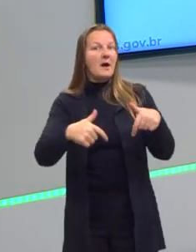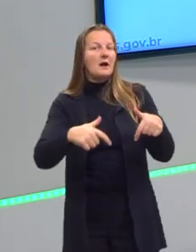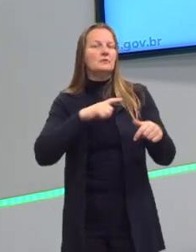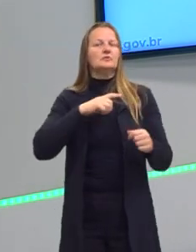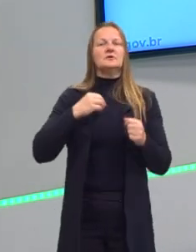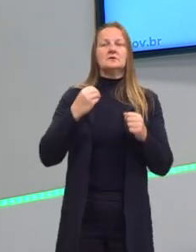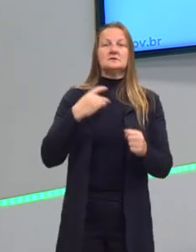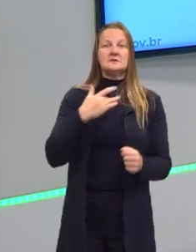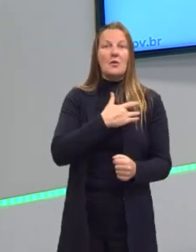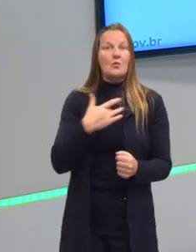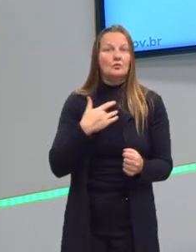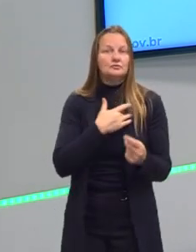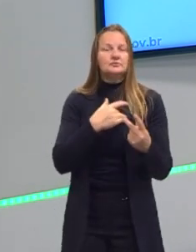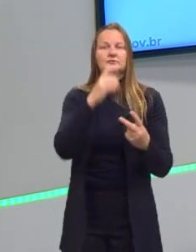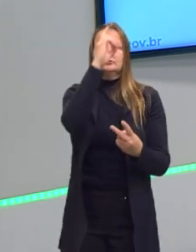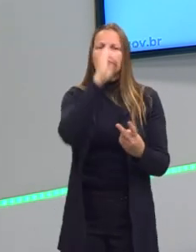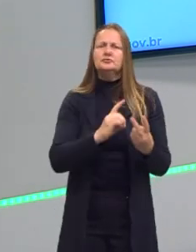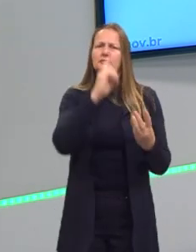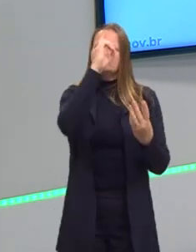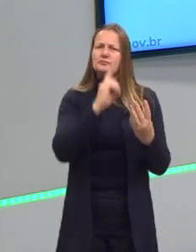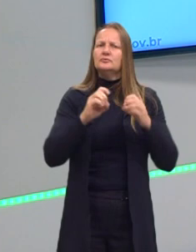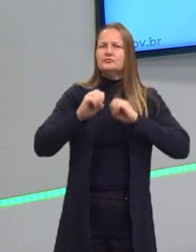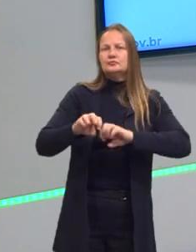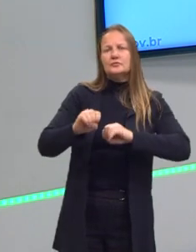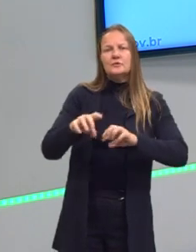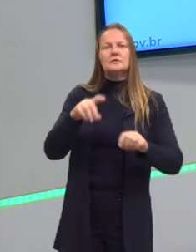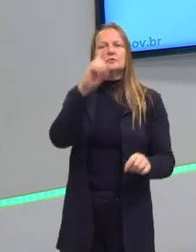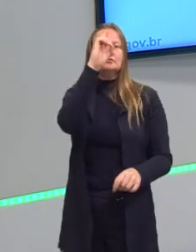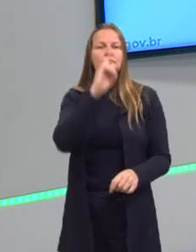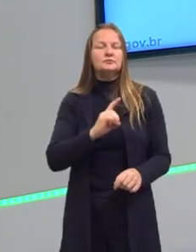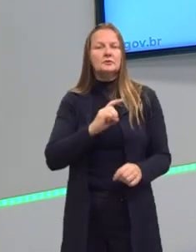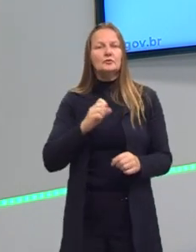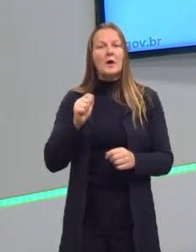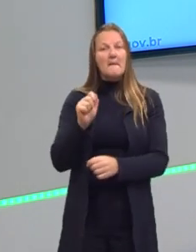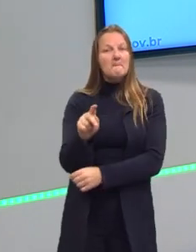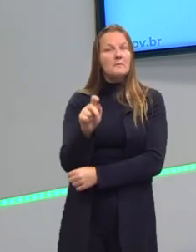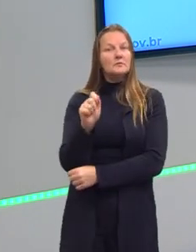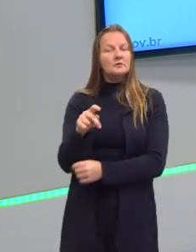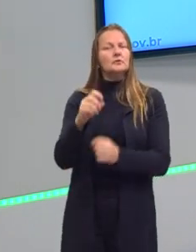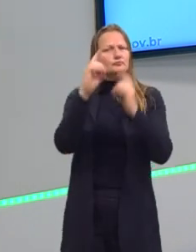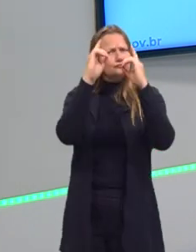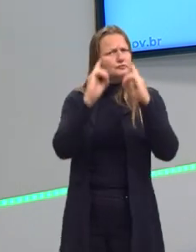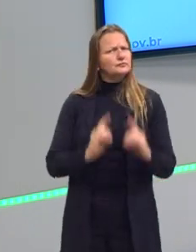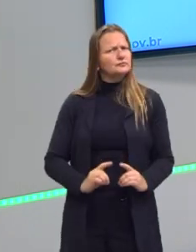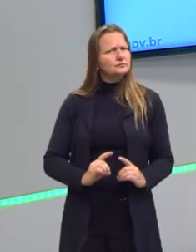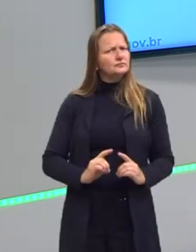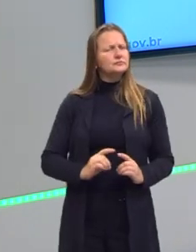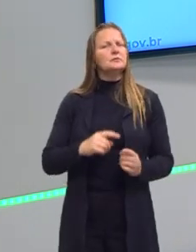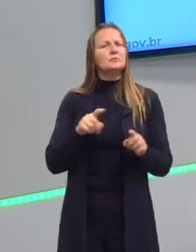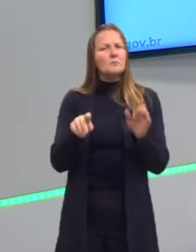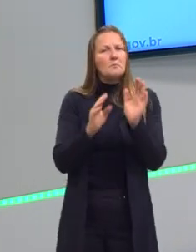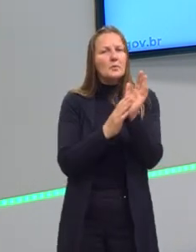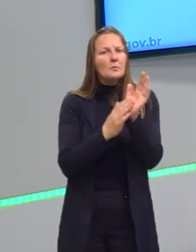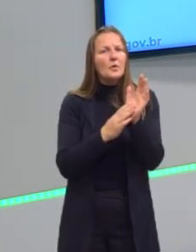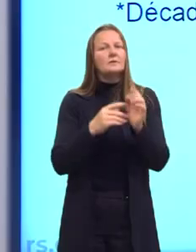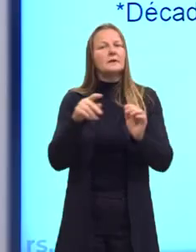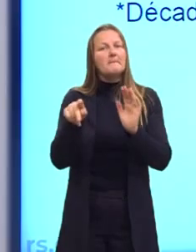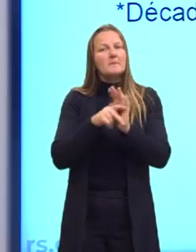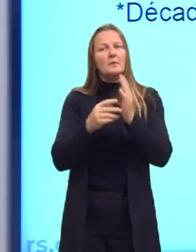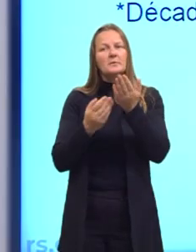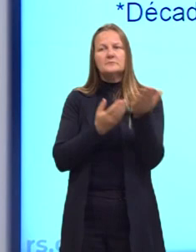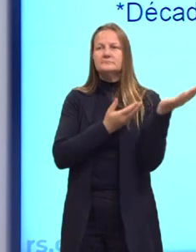à saúde, direito à educação, direito a uma aposentadoria digna. Então, são essas propostas do